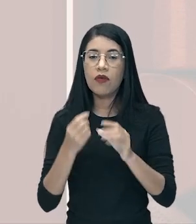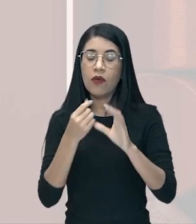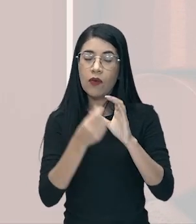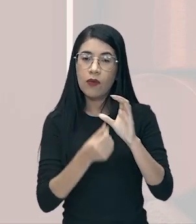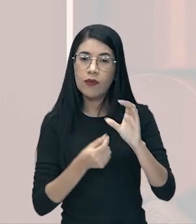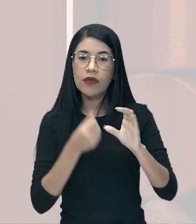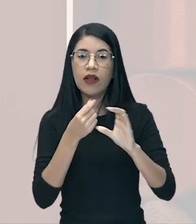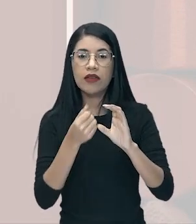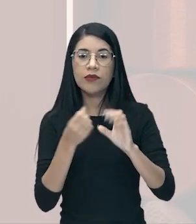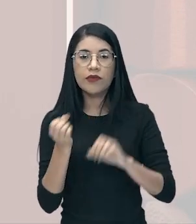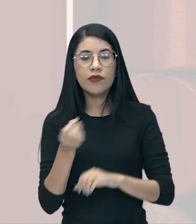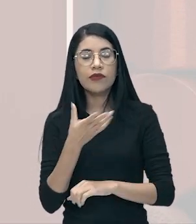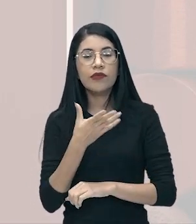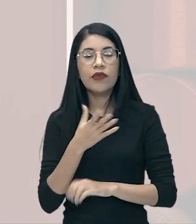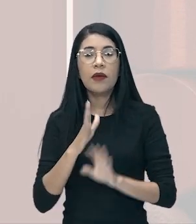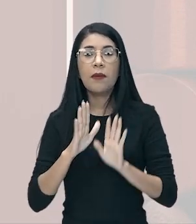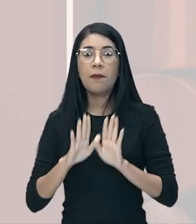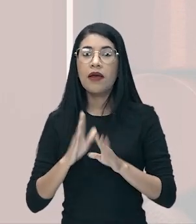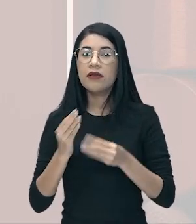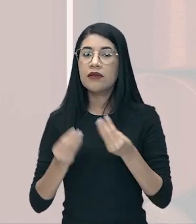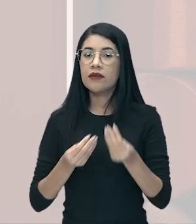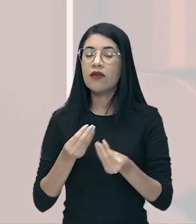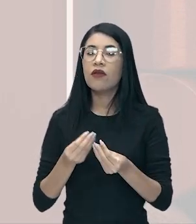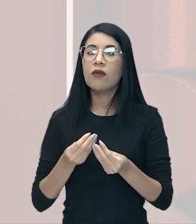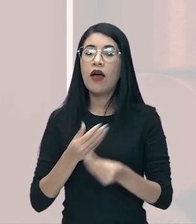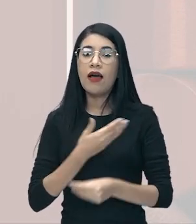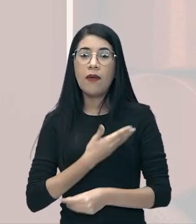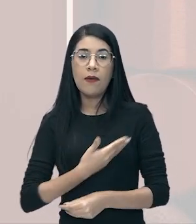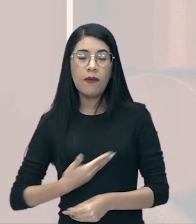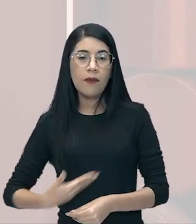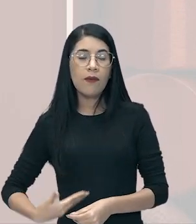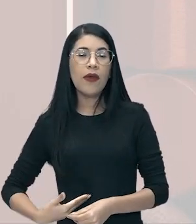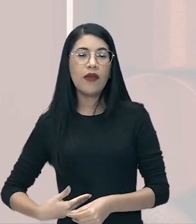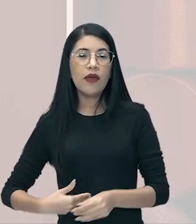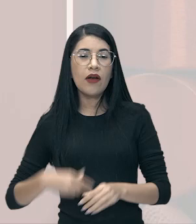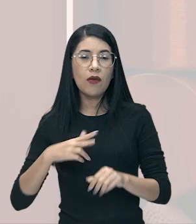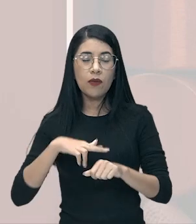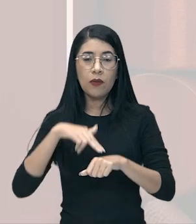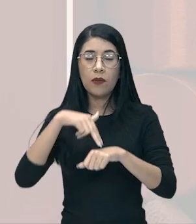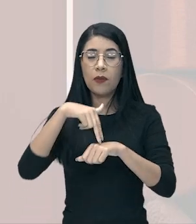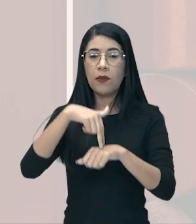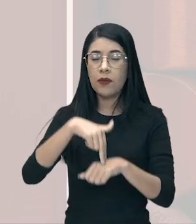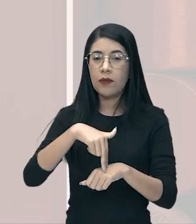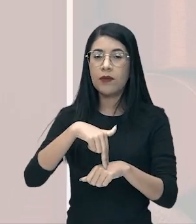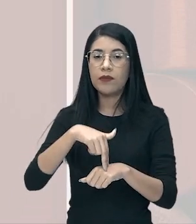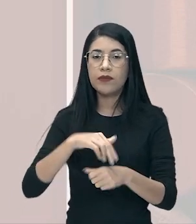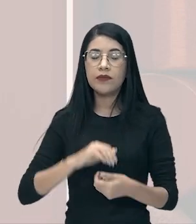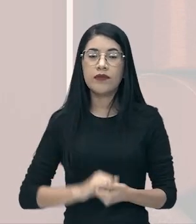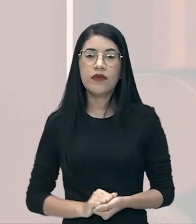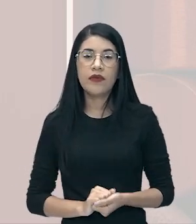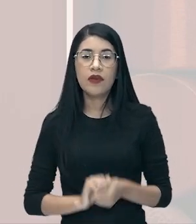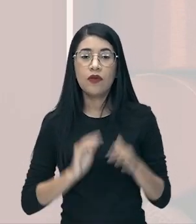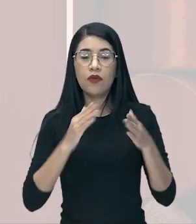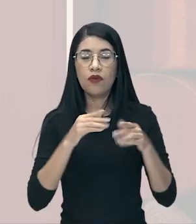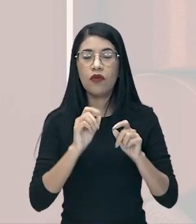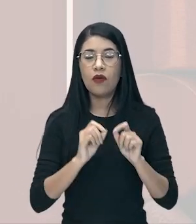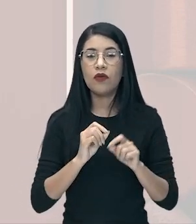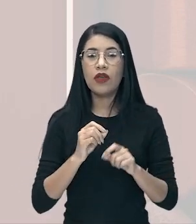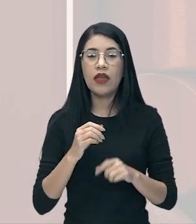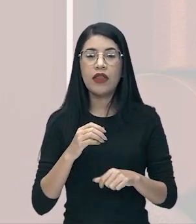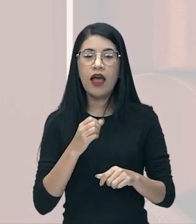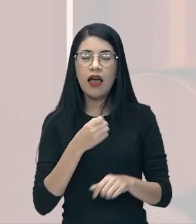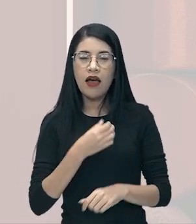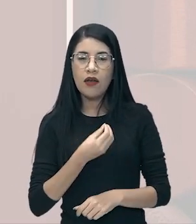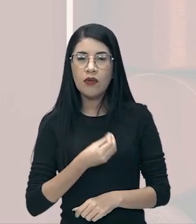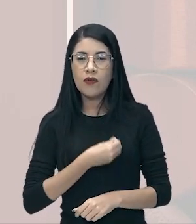capitalismo por assim dizer. Só que dessa vez com o Estado como protagonista no chamado Estado do Bem-Estar Social a gente vai